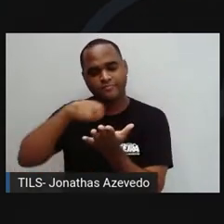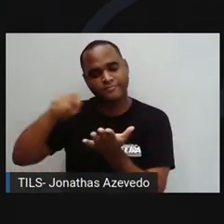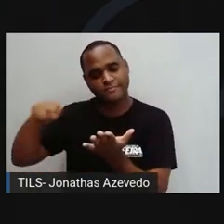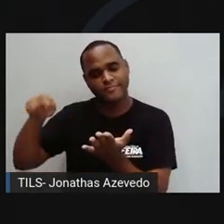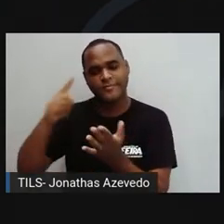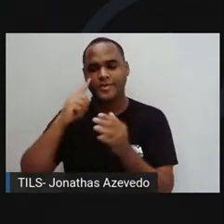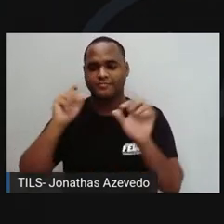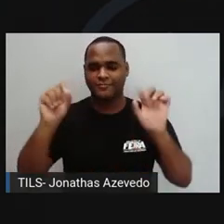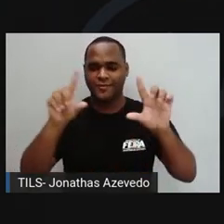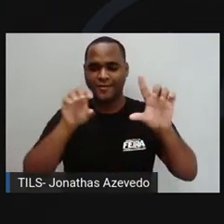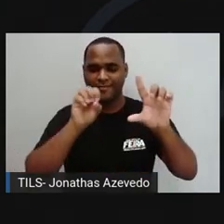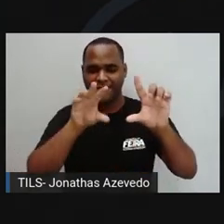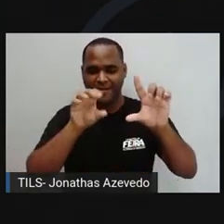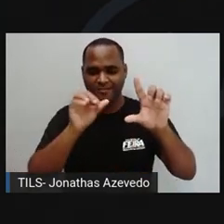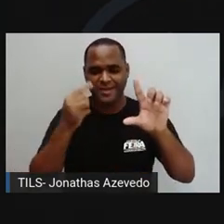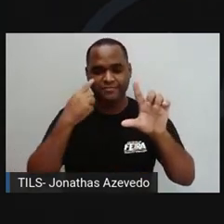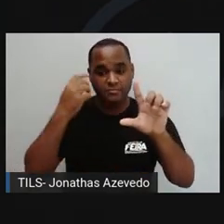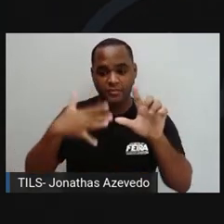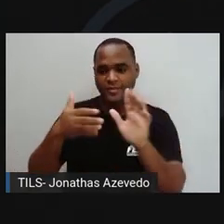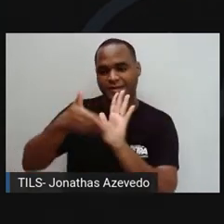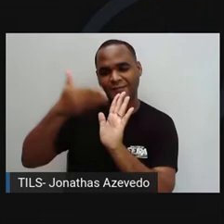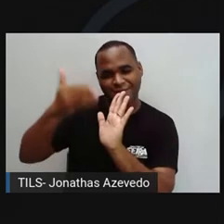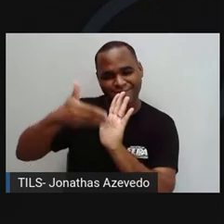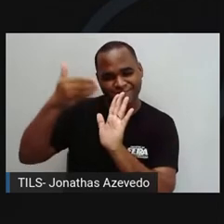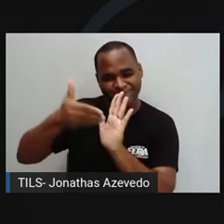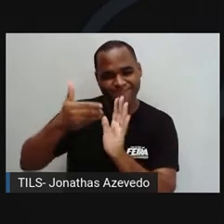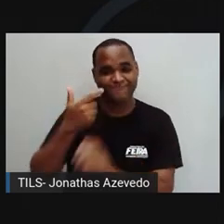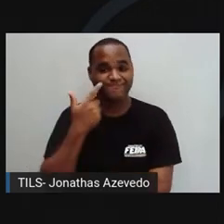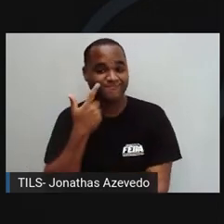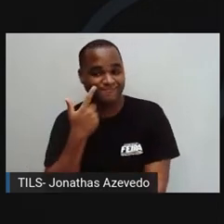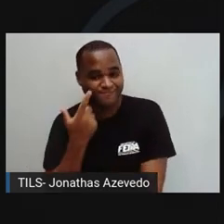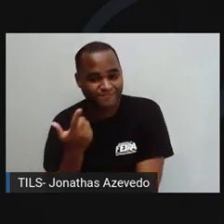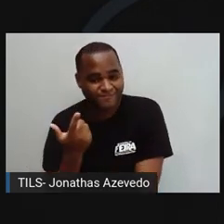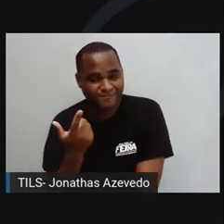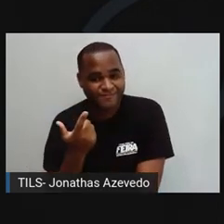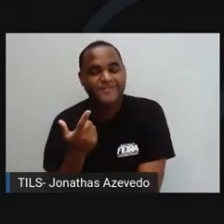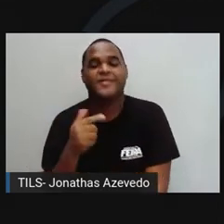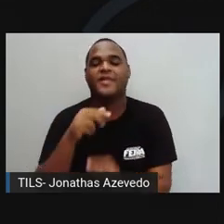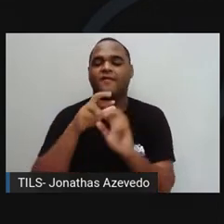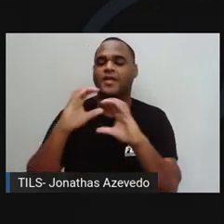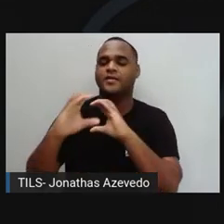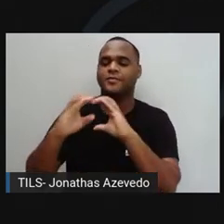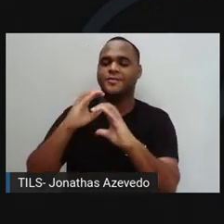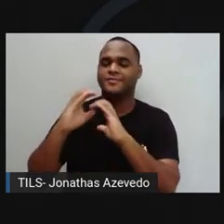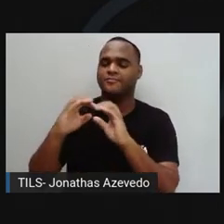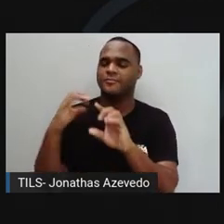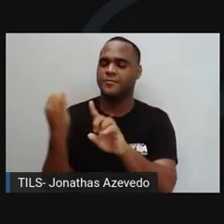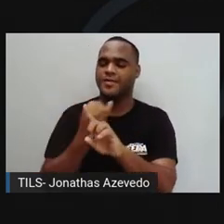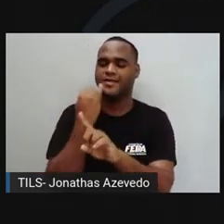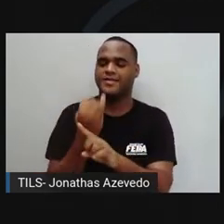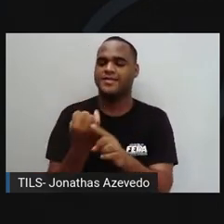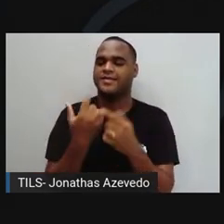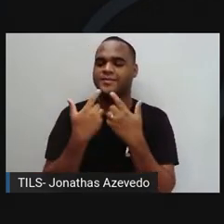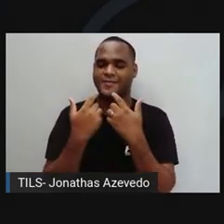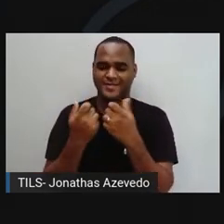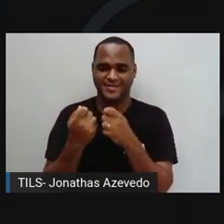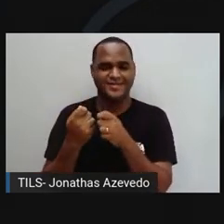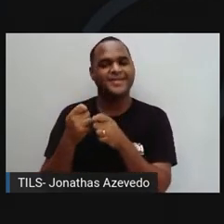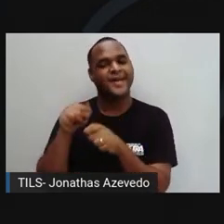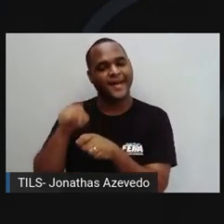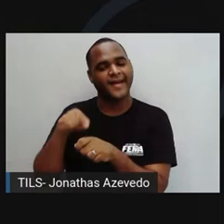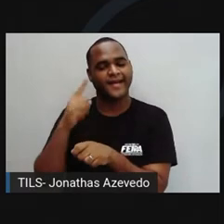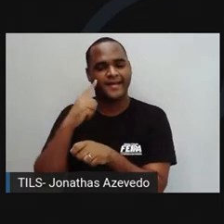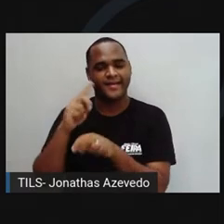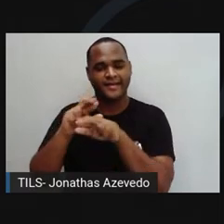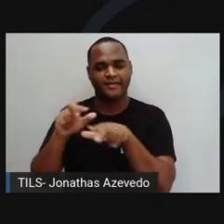telejornal, um livro didático. Repare, todos esses meios de comunicação usam linguagem formal. E você,